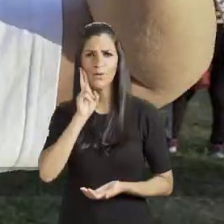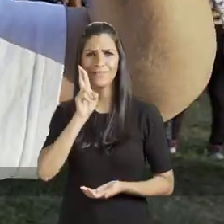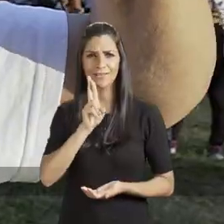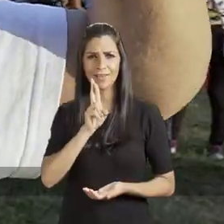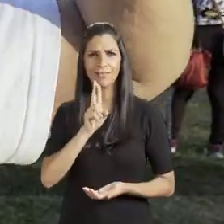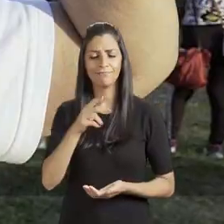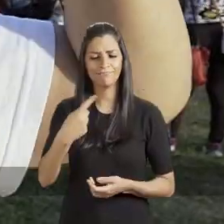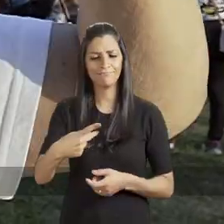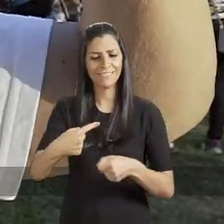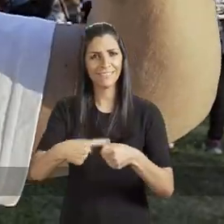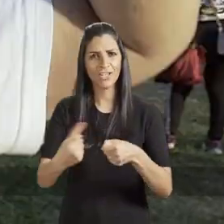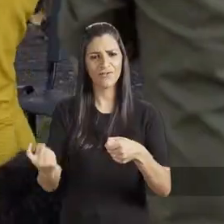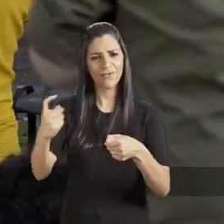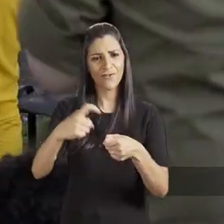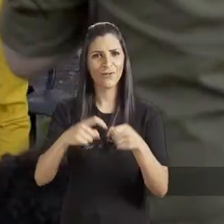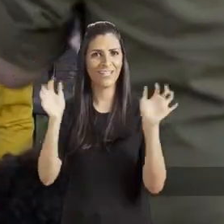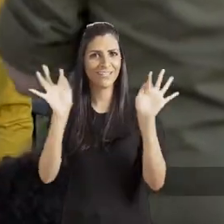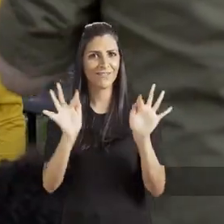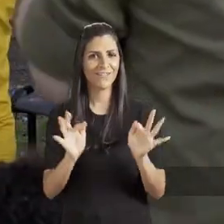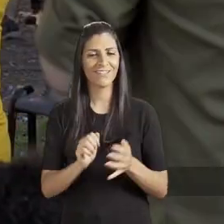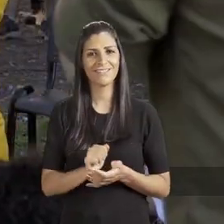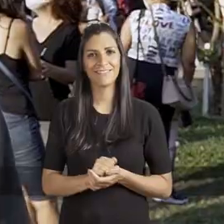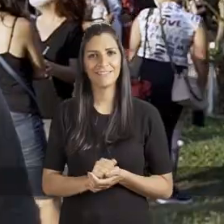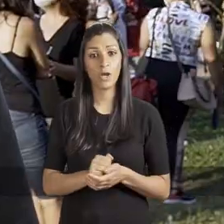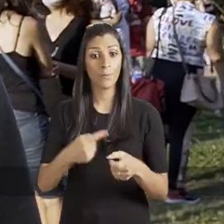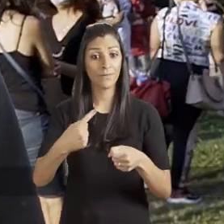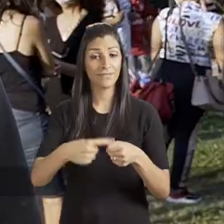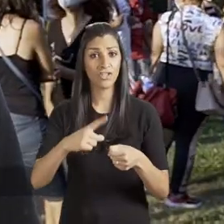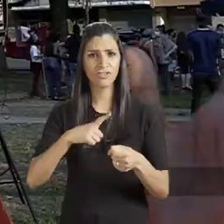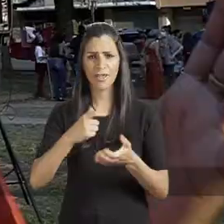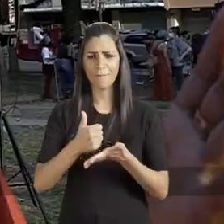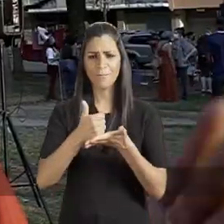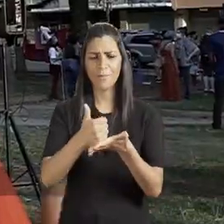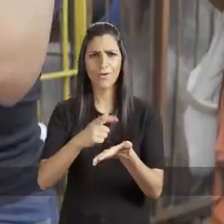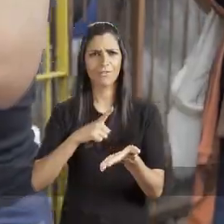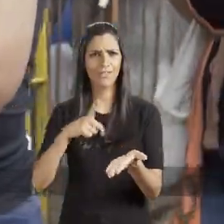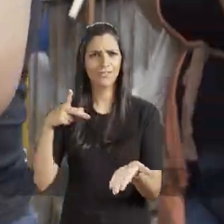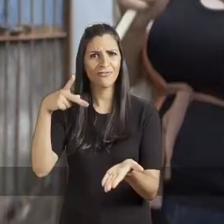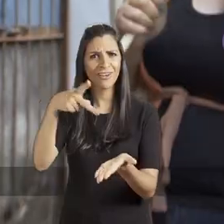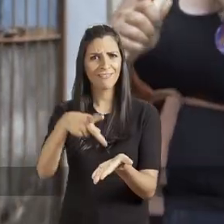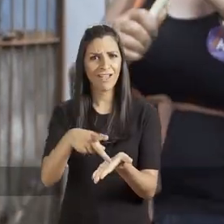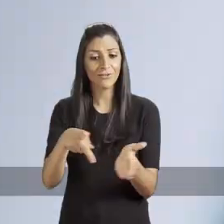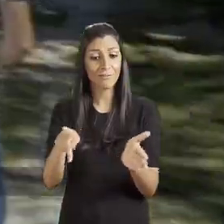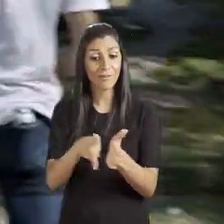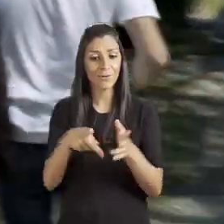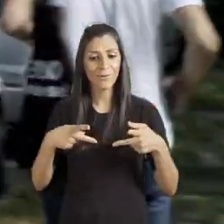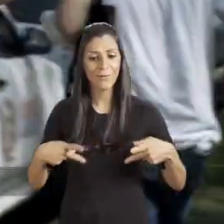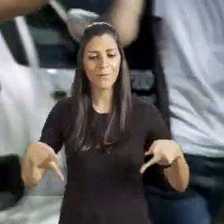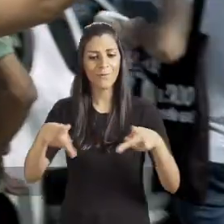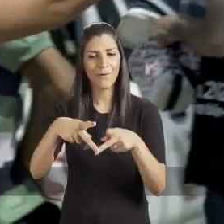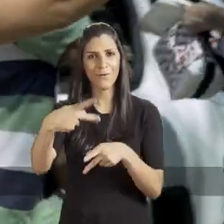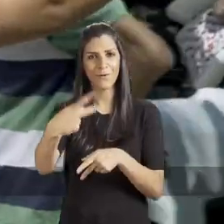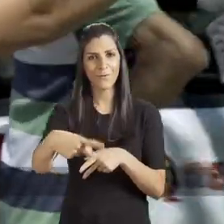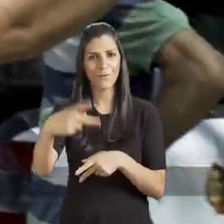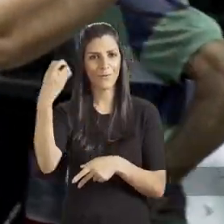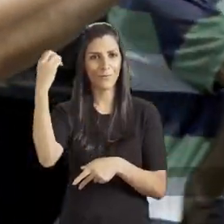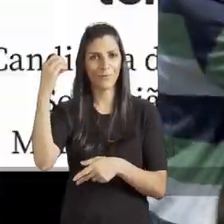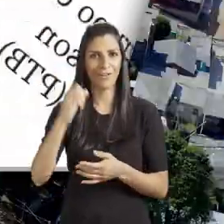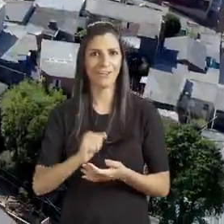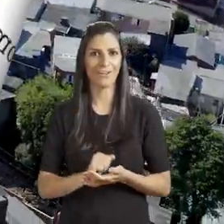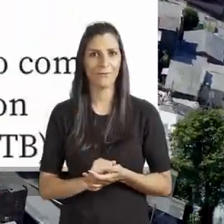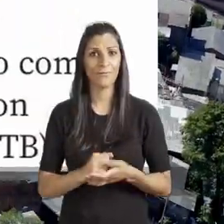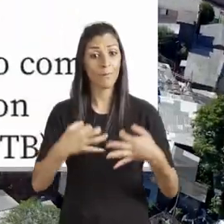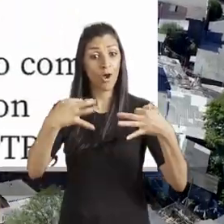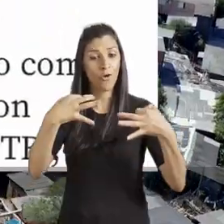e Rosseto, pra essa cidade voltar a ser feliz. Pra uma cidade antirracista. Que tenha de fato a cara do povo porto-alegrense.